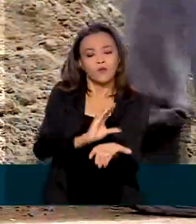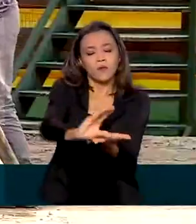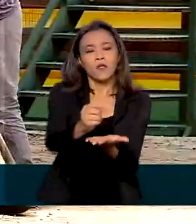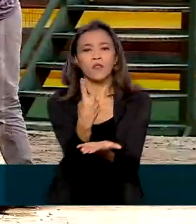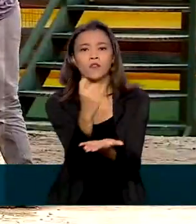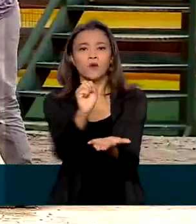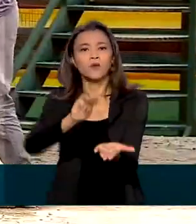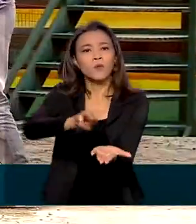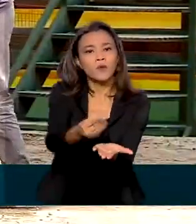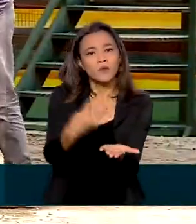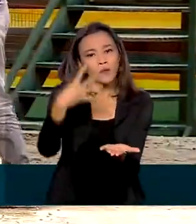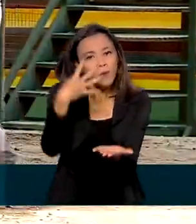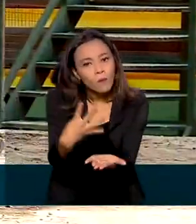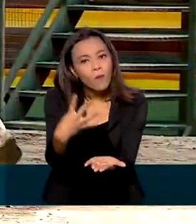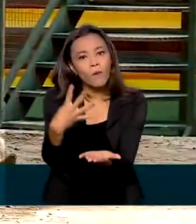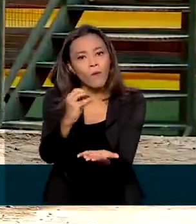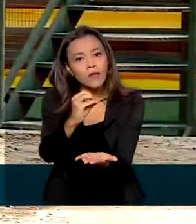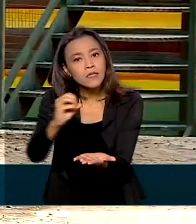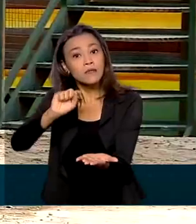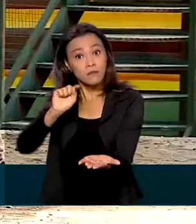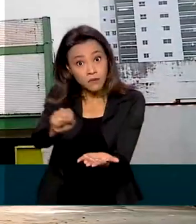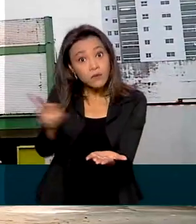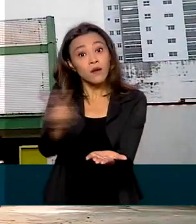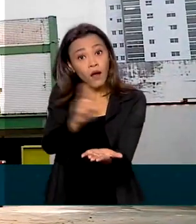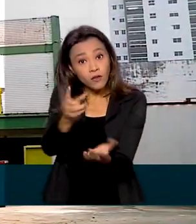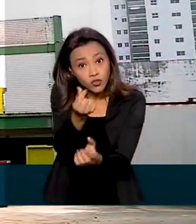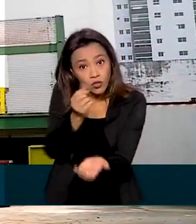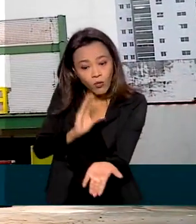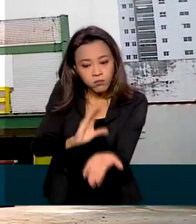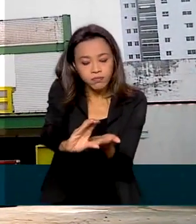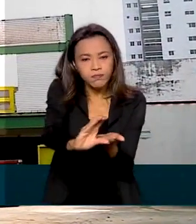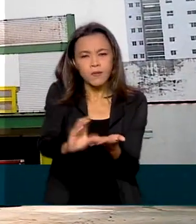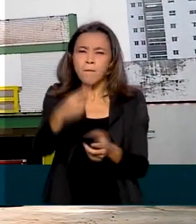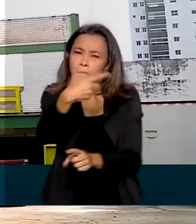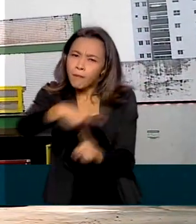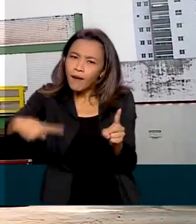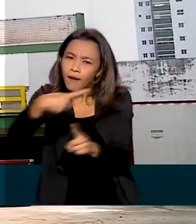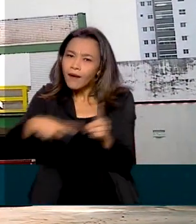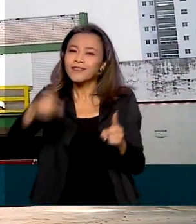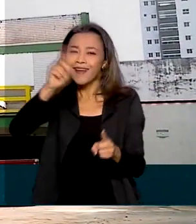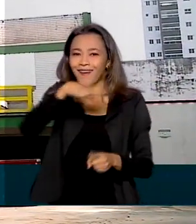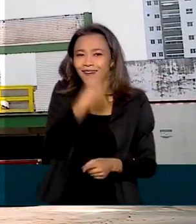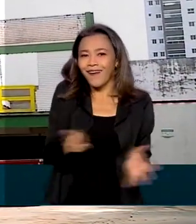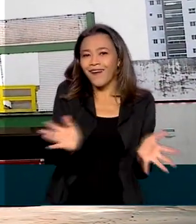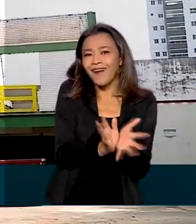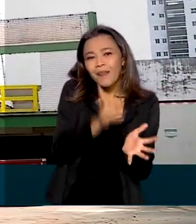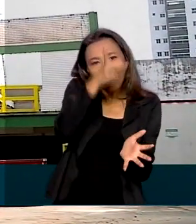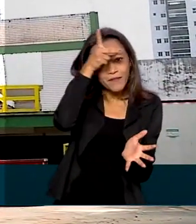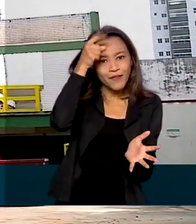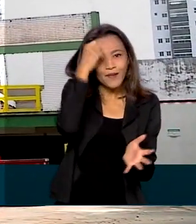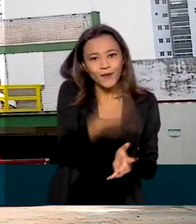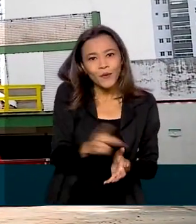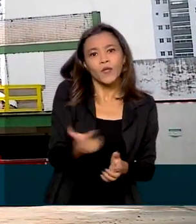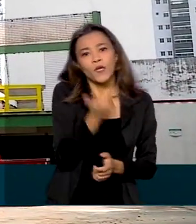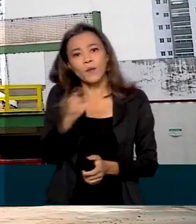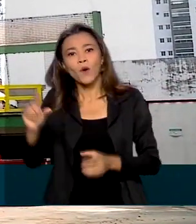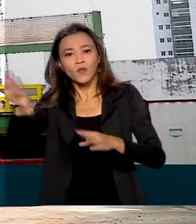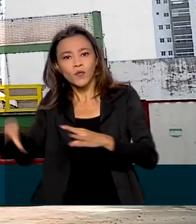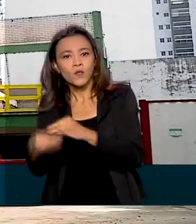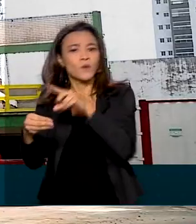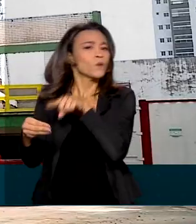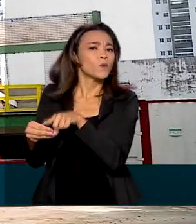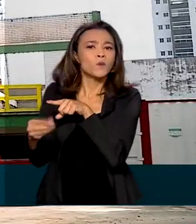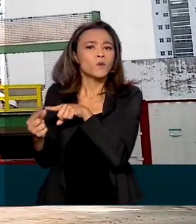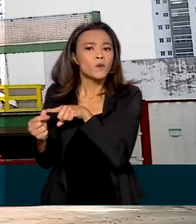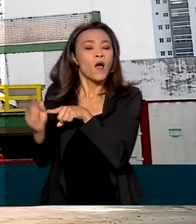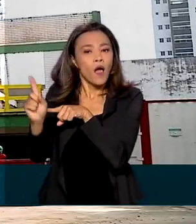,4 milhões no estádio. Parte dos recursos é da Prefeitura de Chapecó e outra parte é do